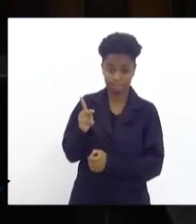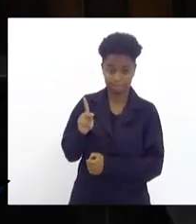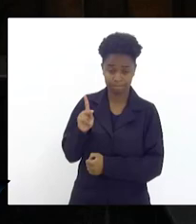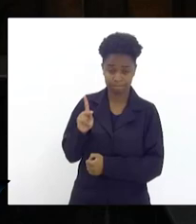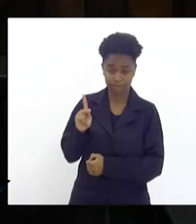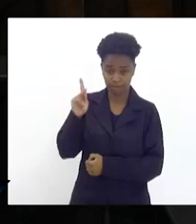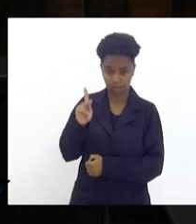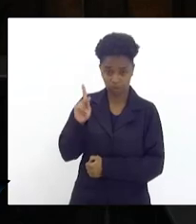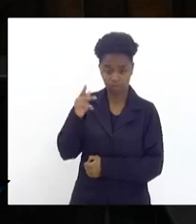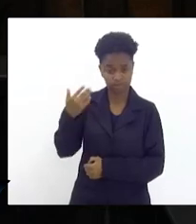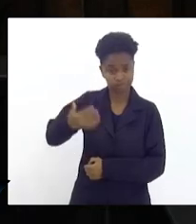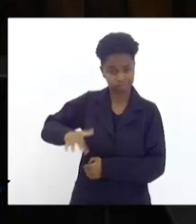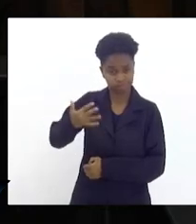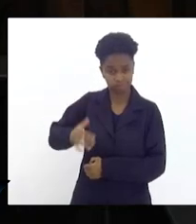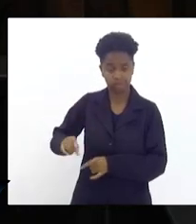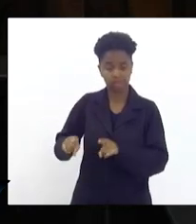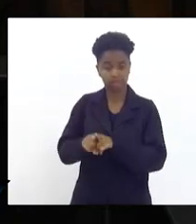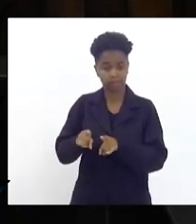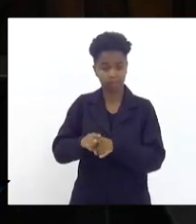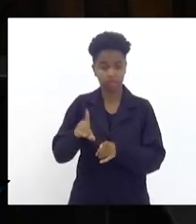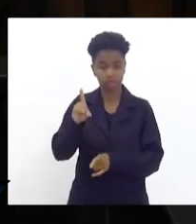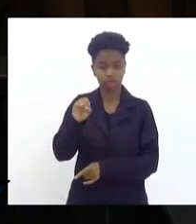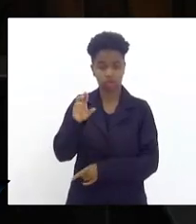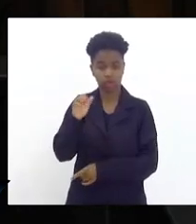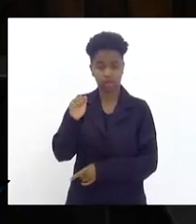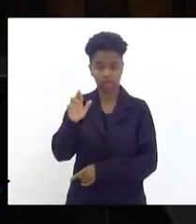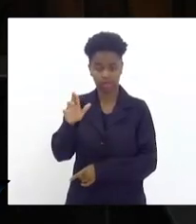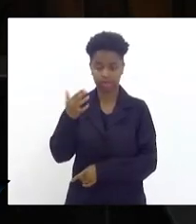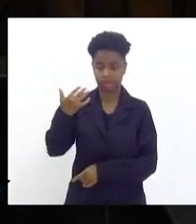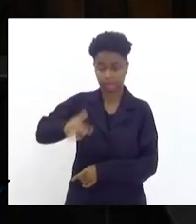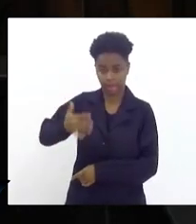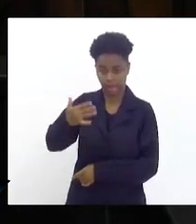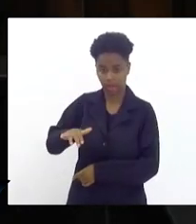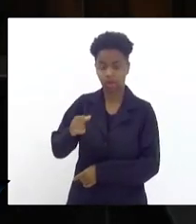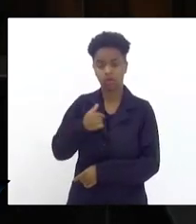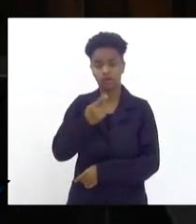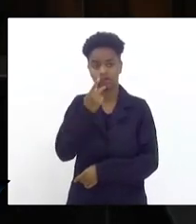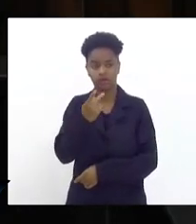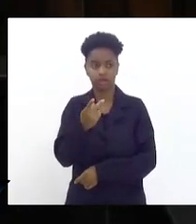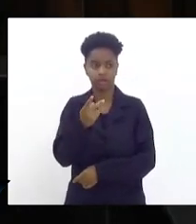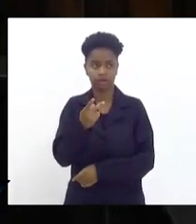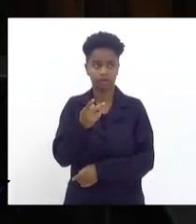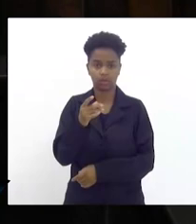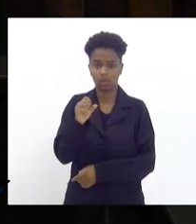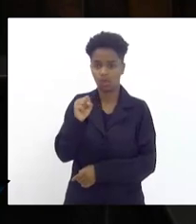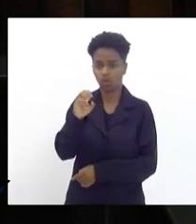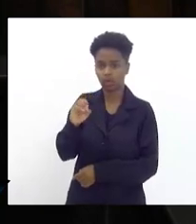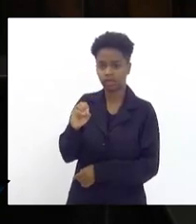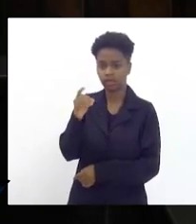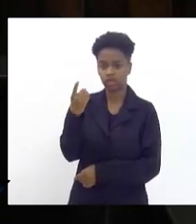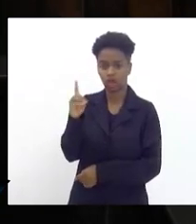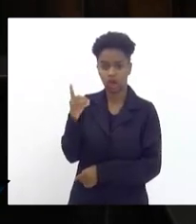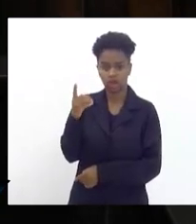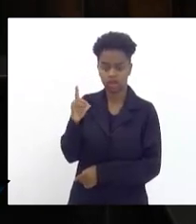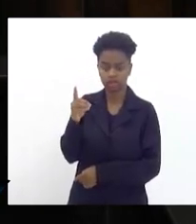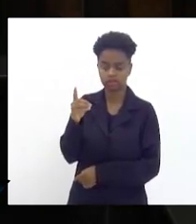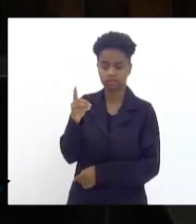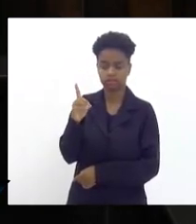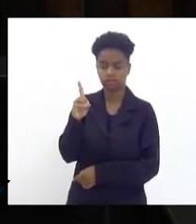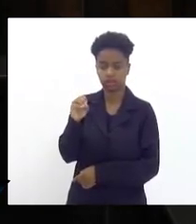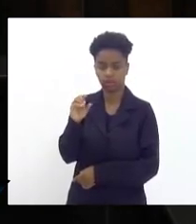e o dólar com cotação alta, está falando de barril de 80 dólares o barril,